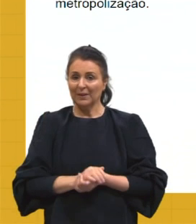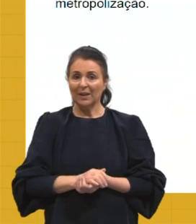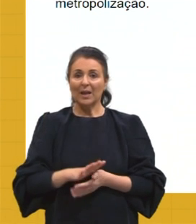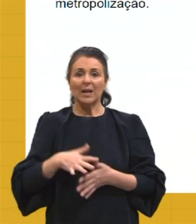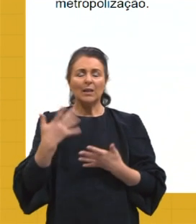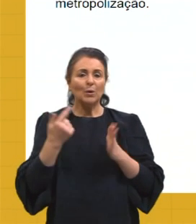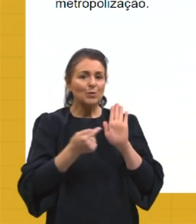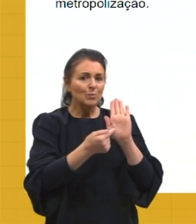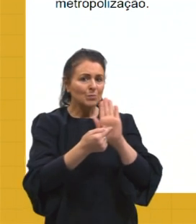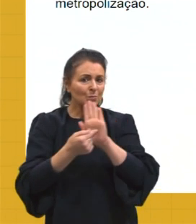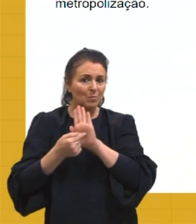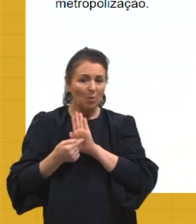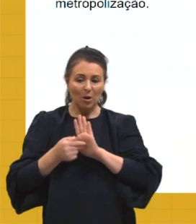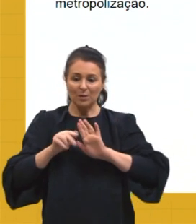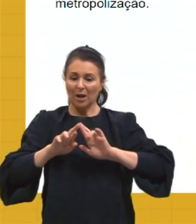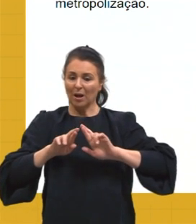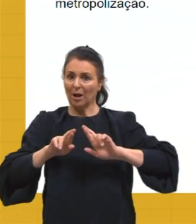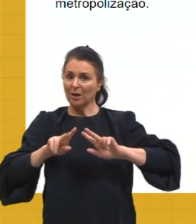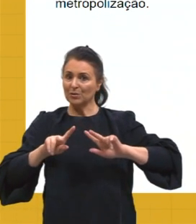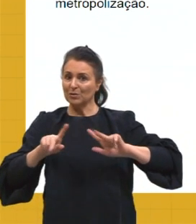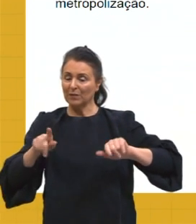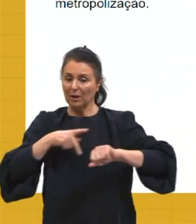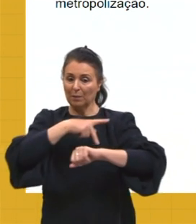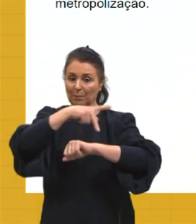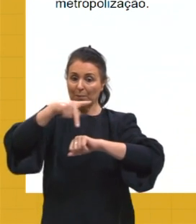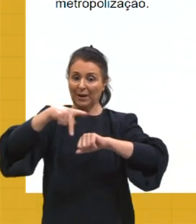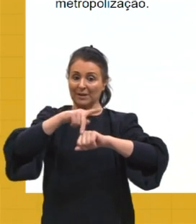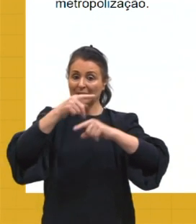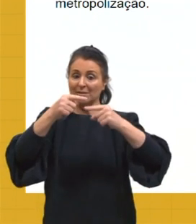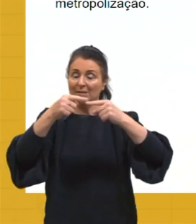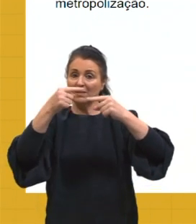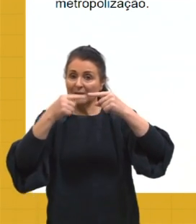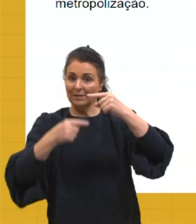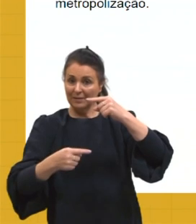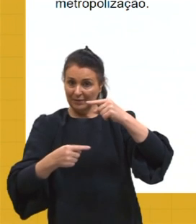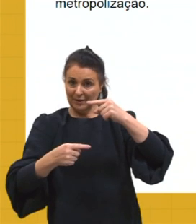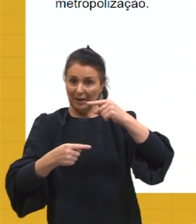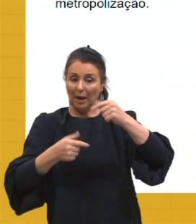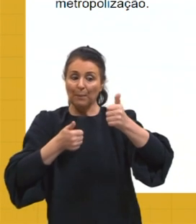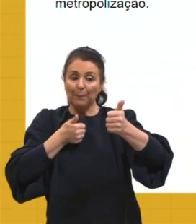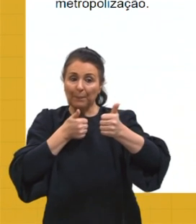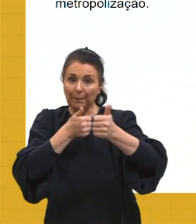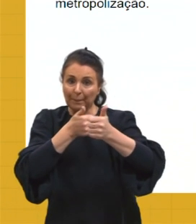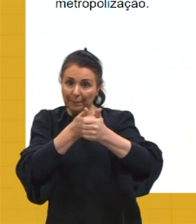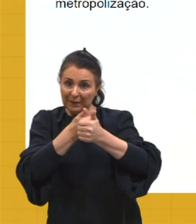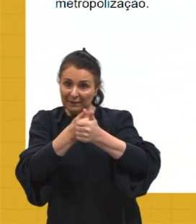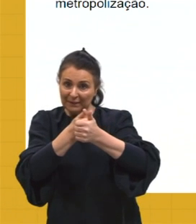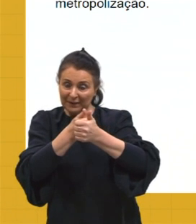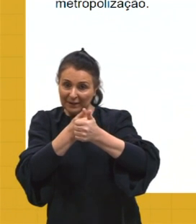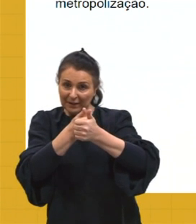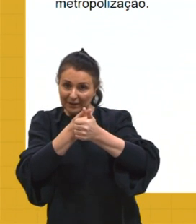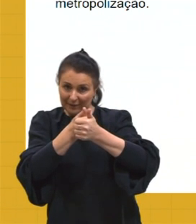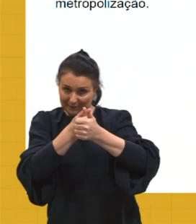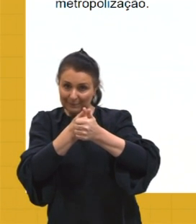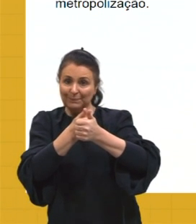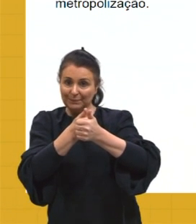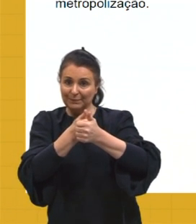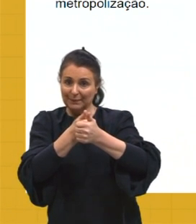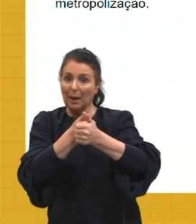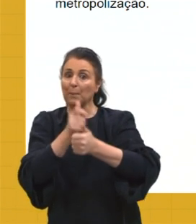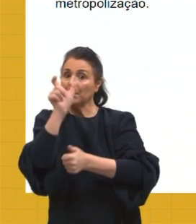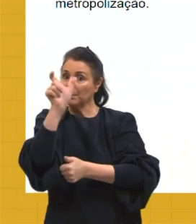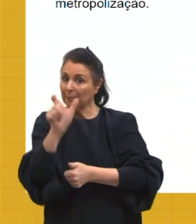então, mostra exatamente isso, então, desenvolvidos, a periferia é mais, para pessoas com mais